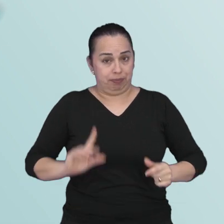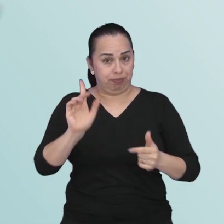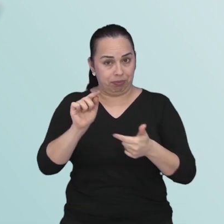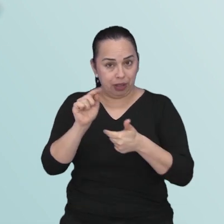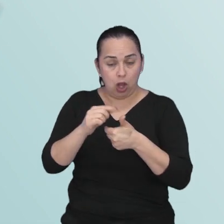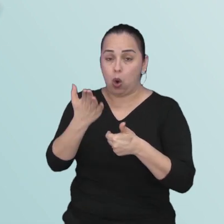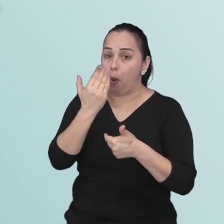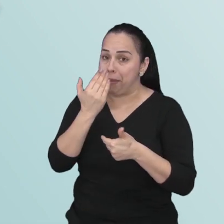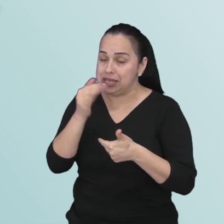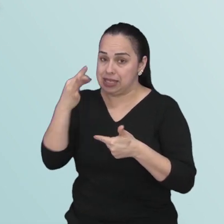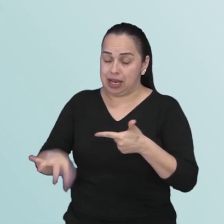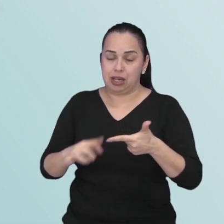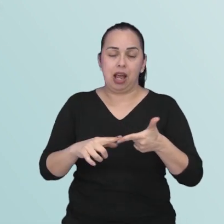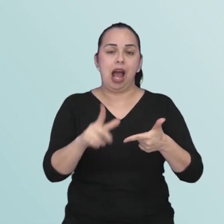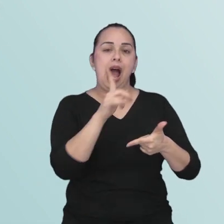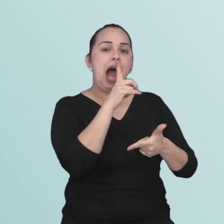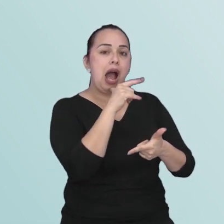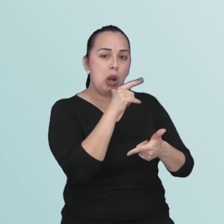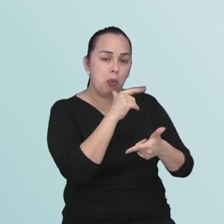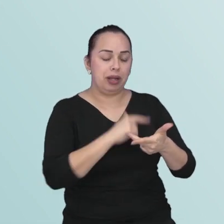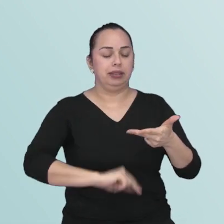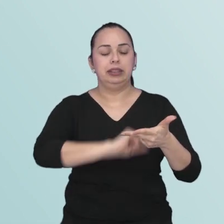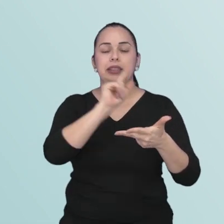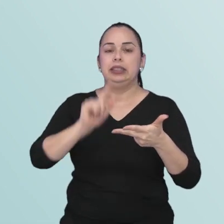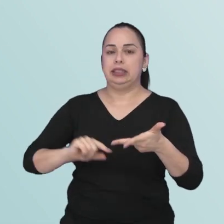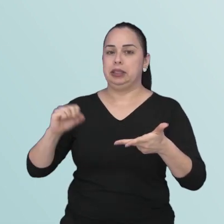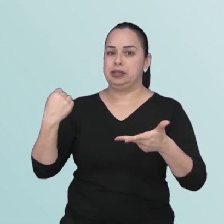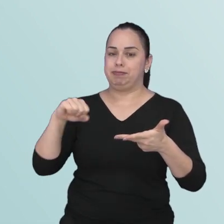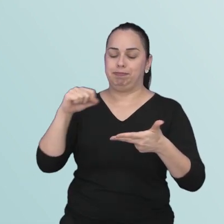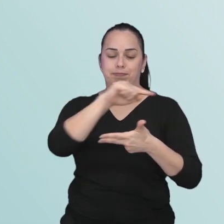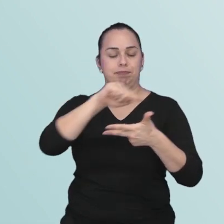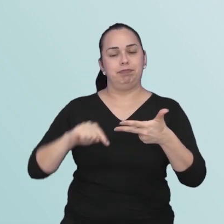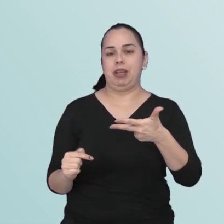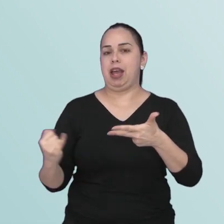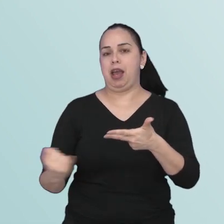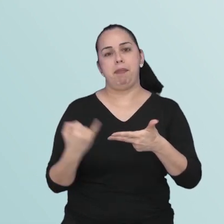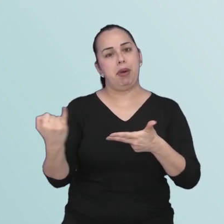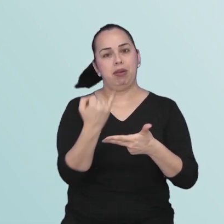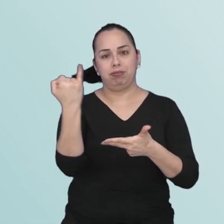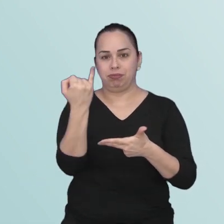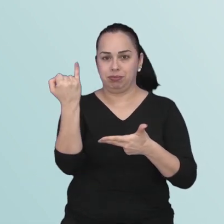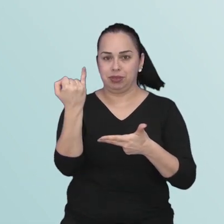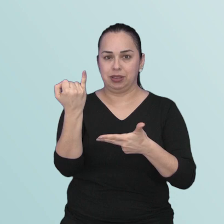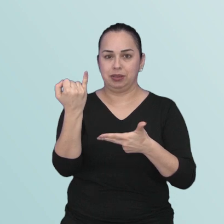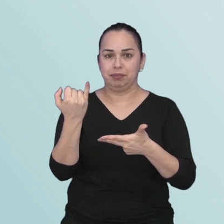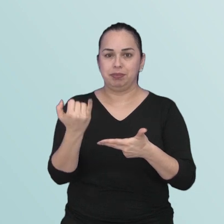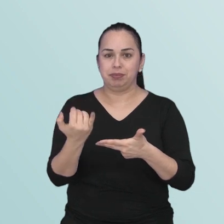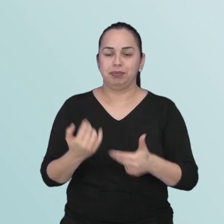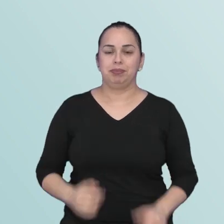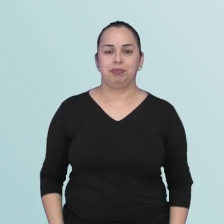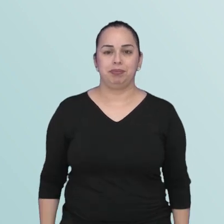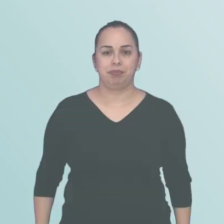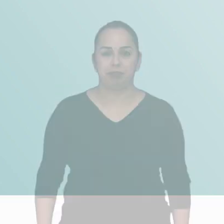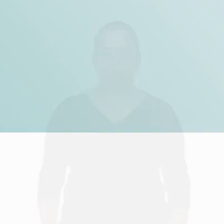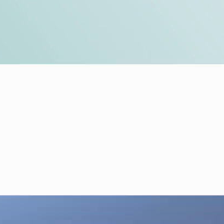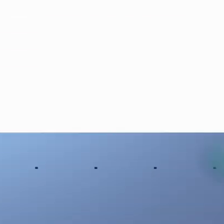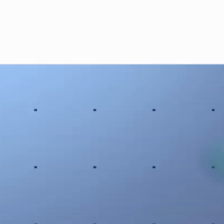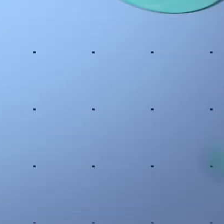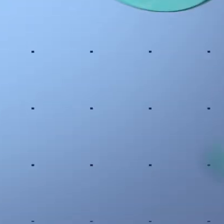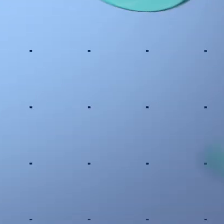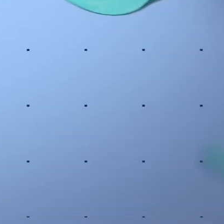alimentação saudável, consumo de água regular e atividade física faz toda a diferença para o seu intestino.